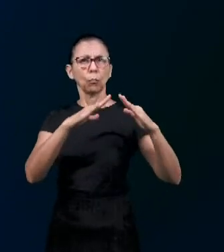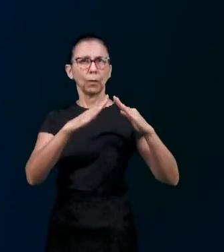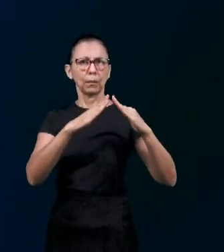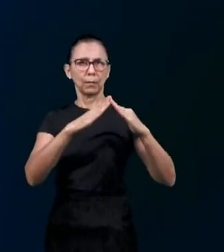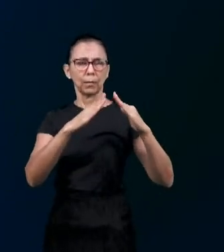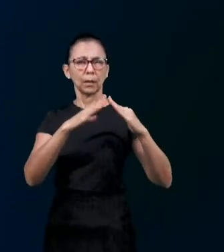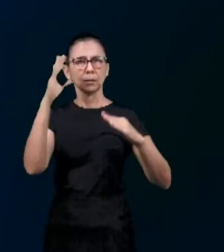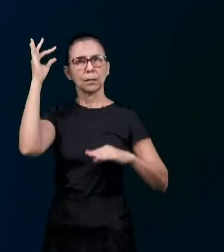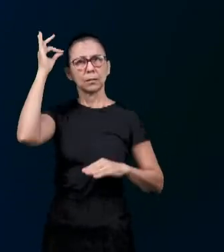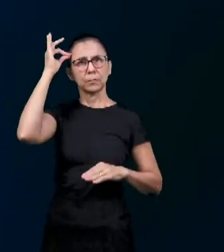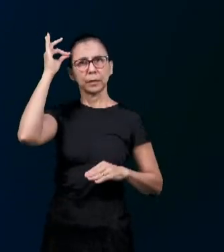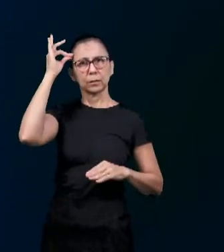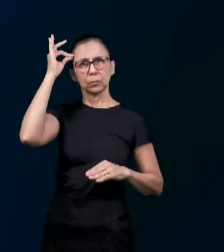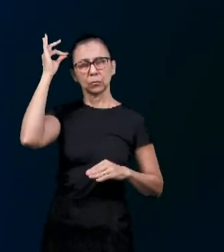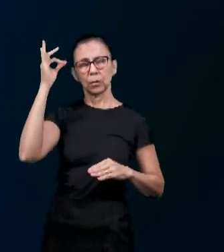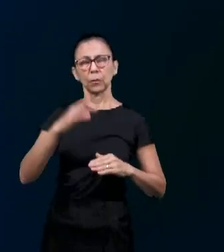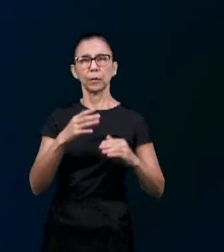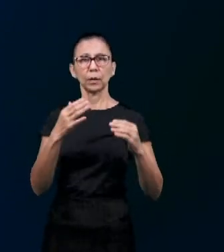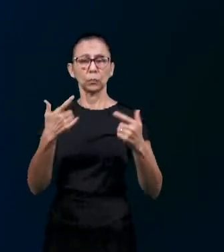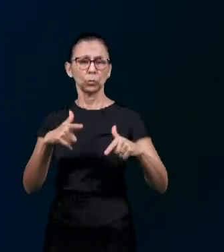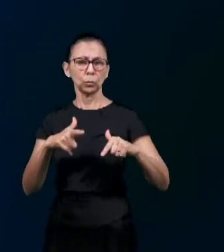Testamento O tempo tem uma referência No